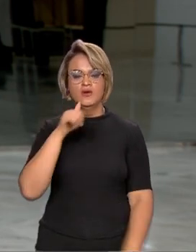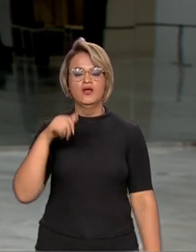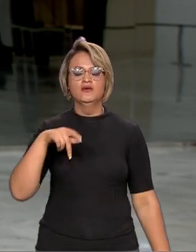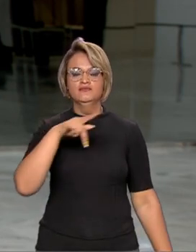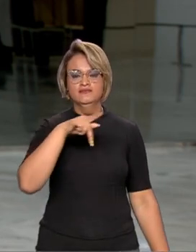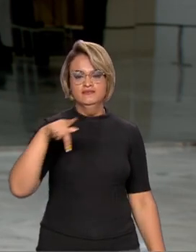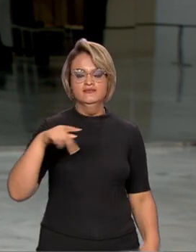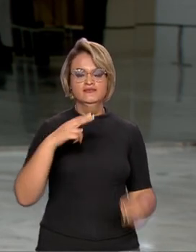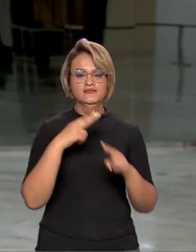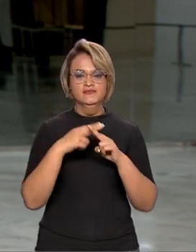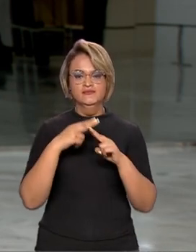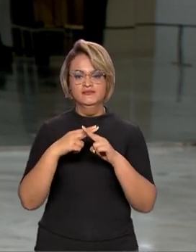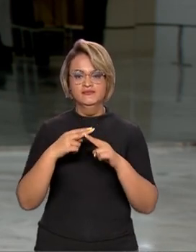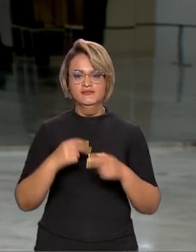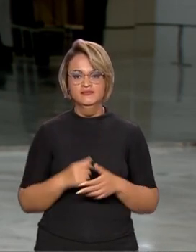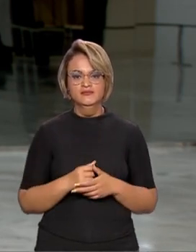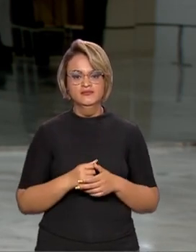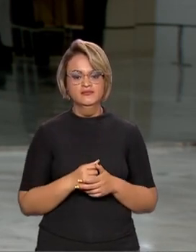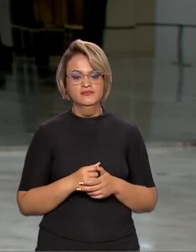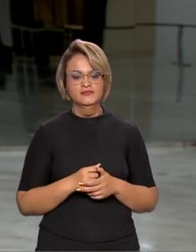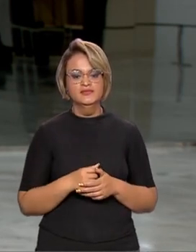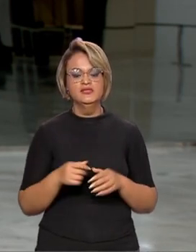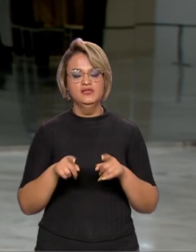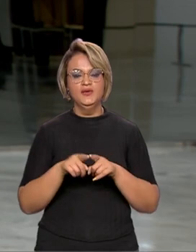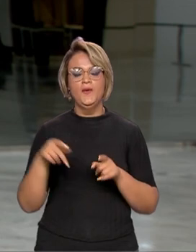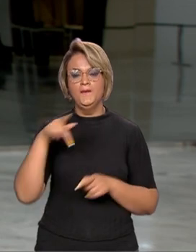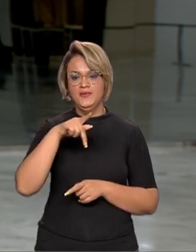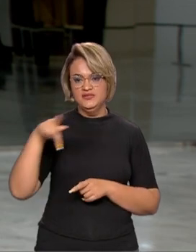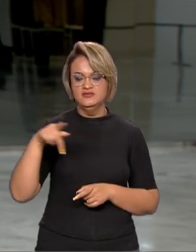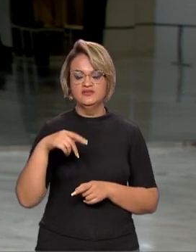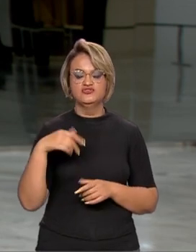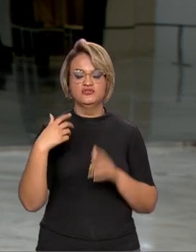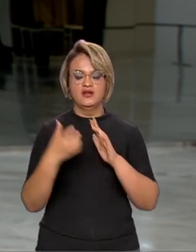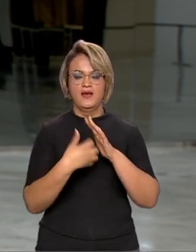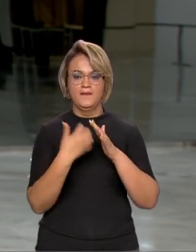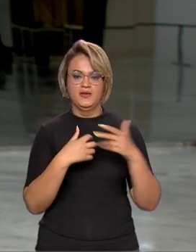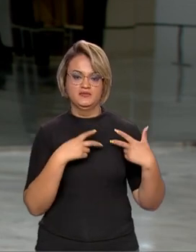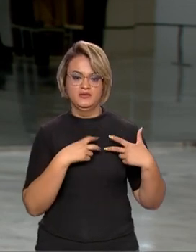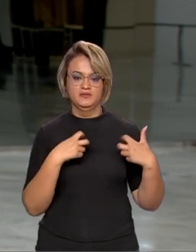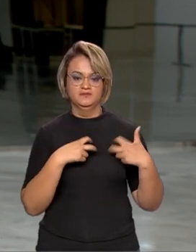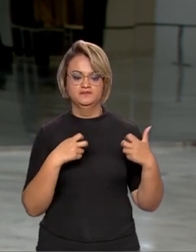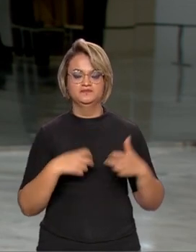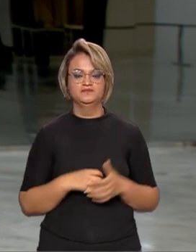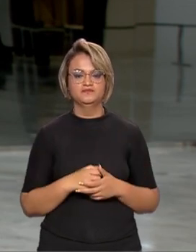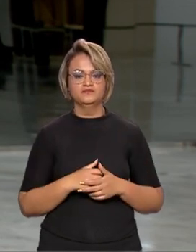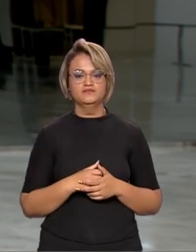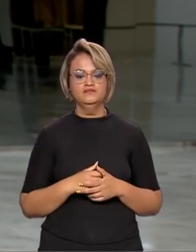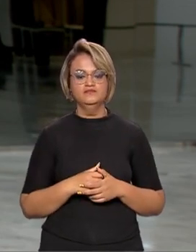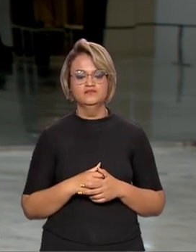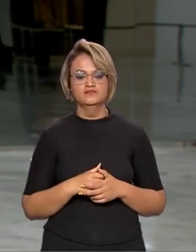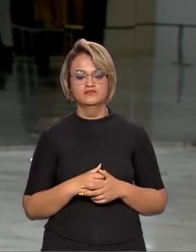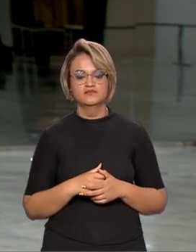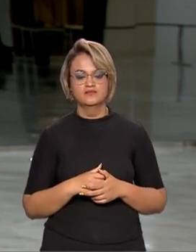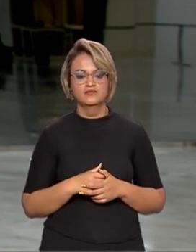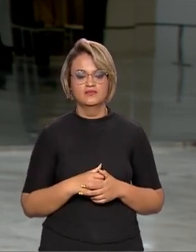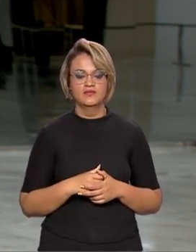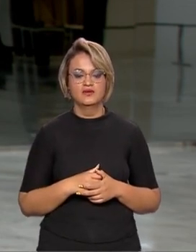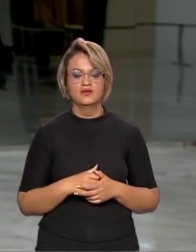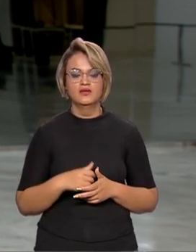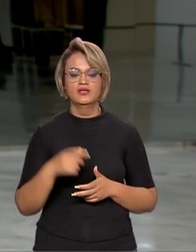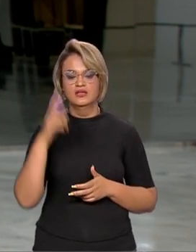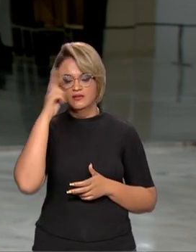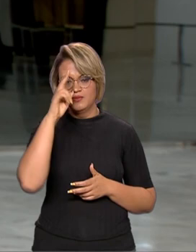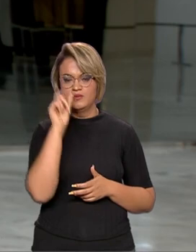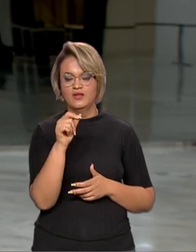Caixa Econômica Federal, Rita Serrano, e com o presidente da Petrobras, Jean-Paul Pratias. Olha, vale